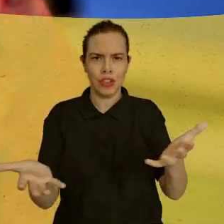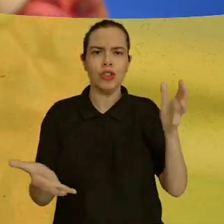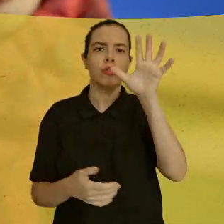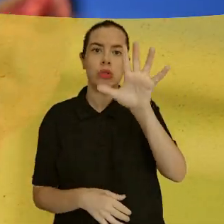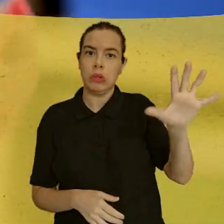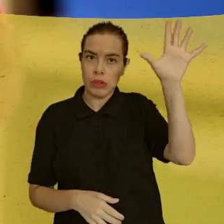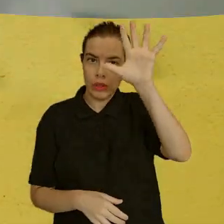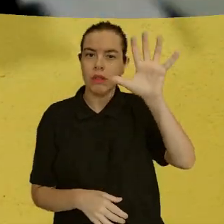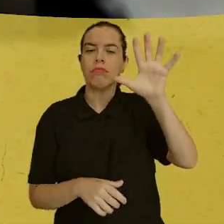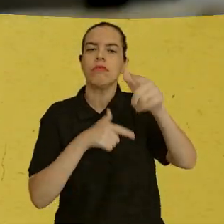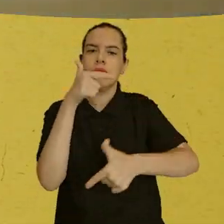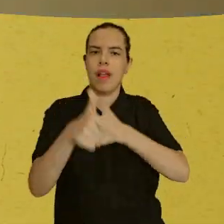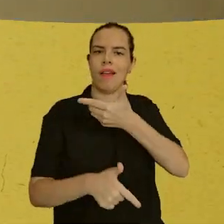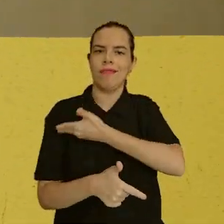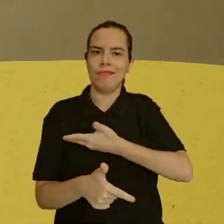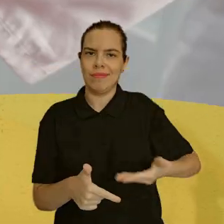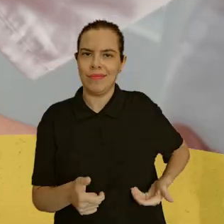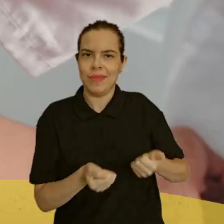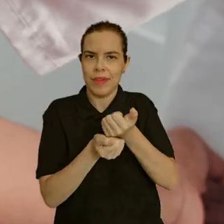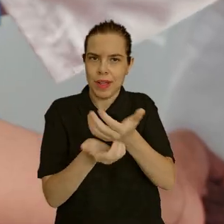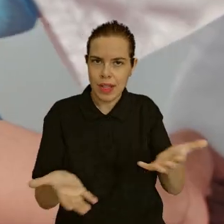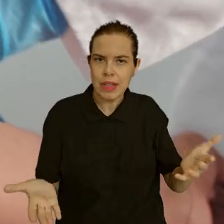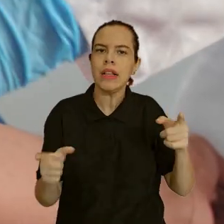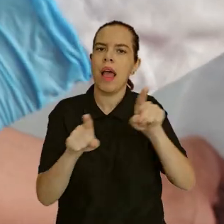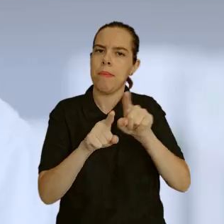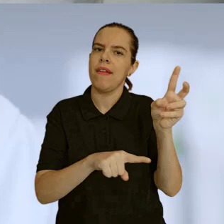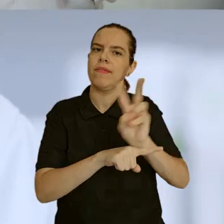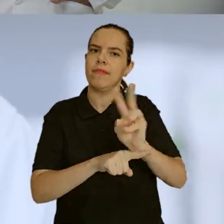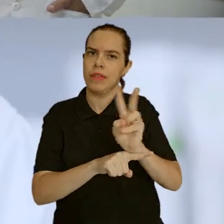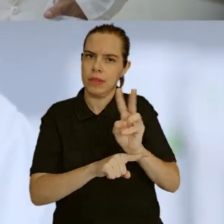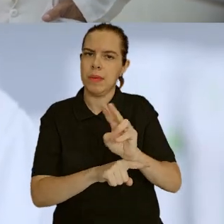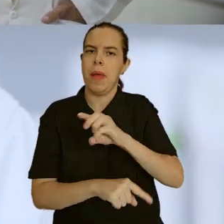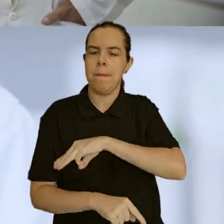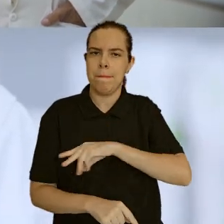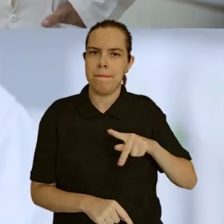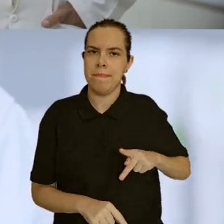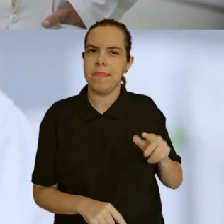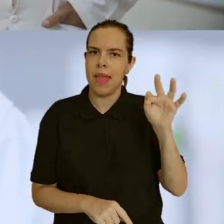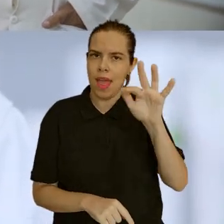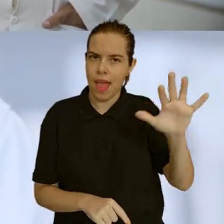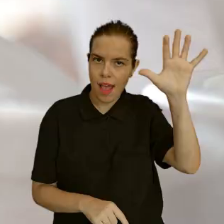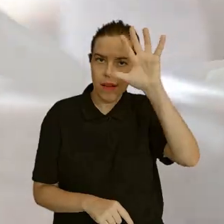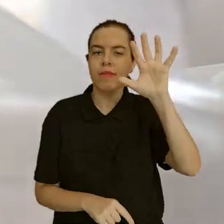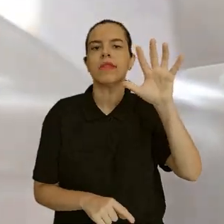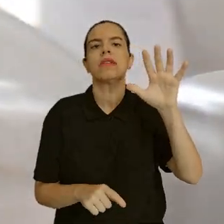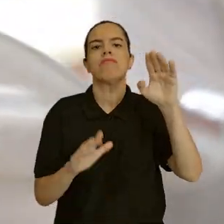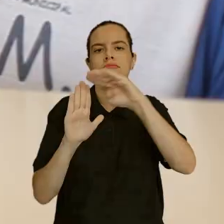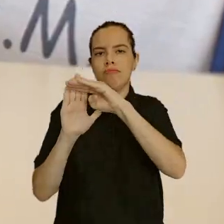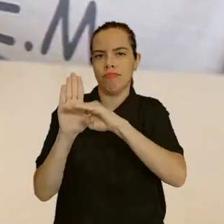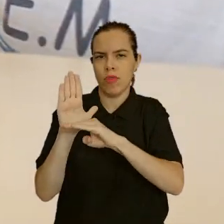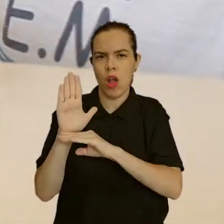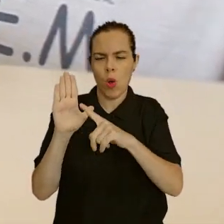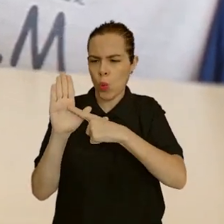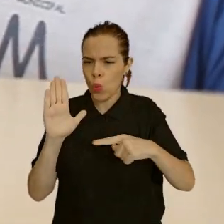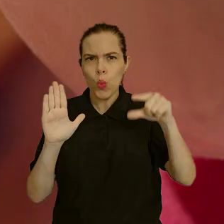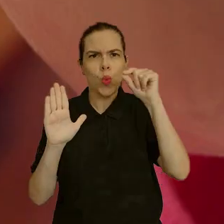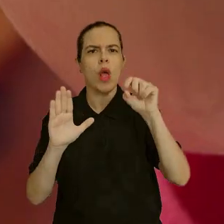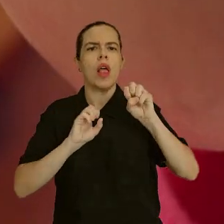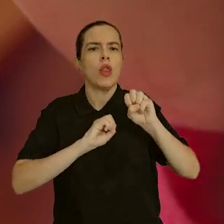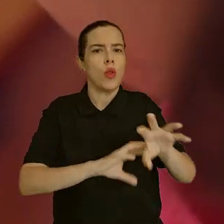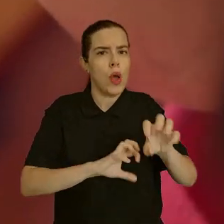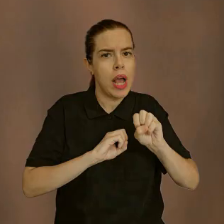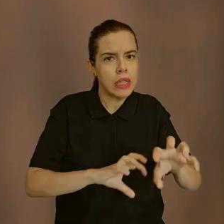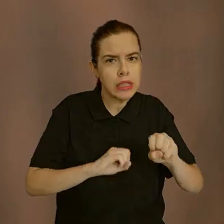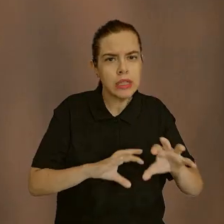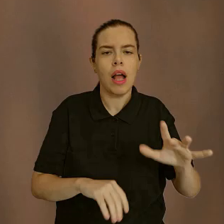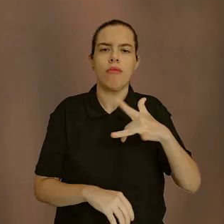pela União por meio de serviços públicos, que também são fiscalizados pelo MPF. Dessa lista, podemos destacar